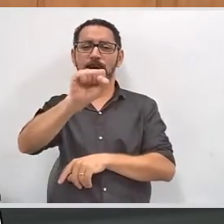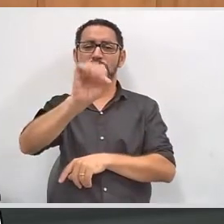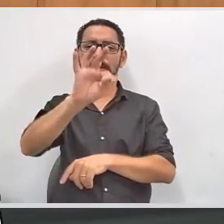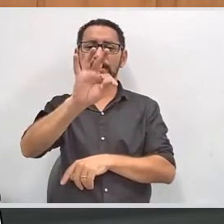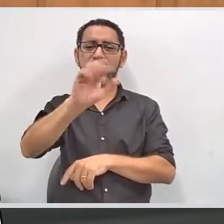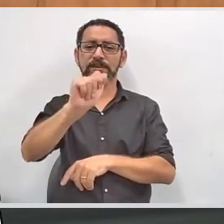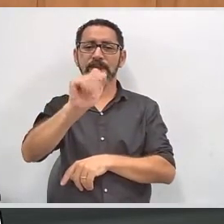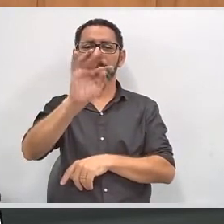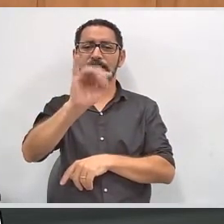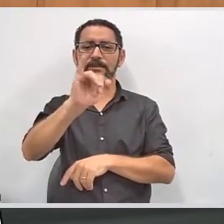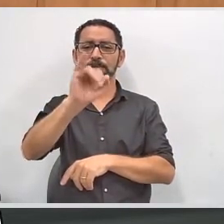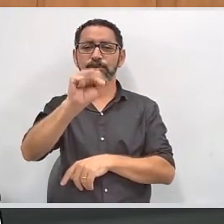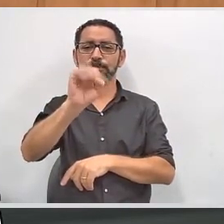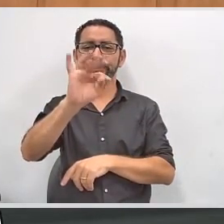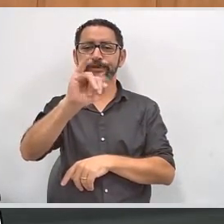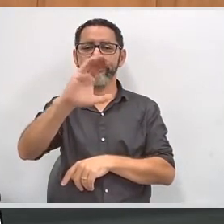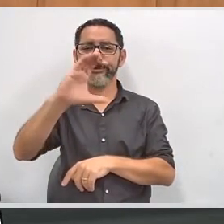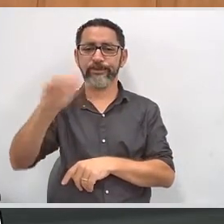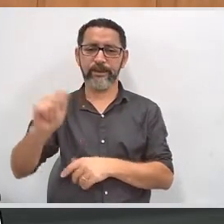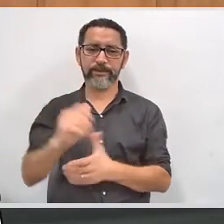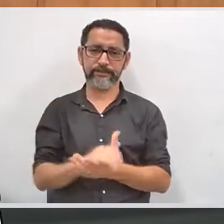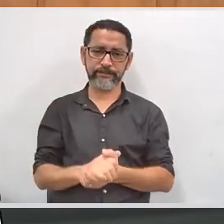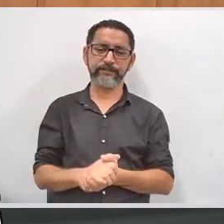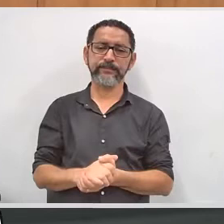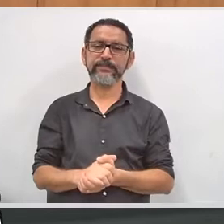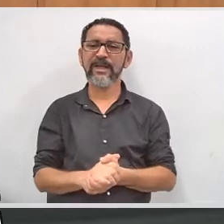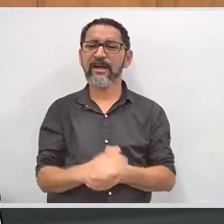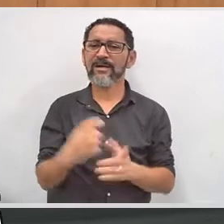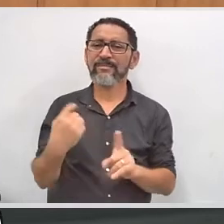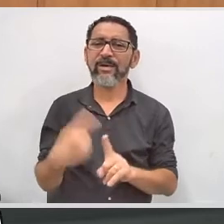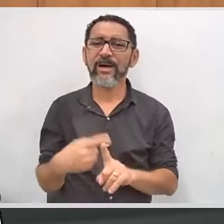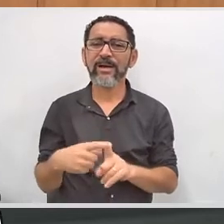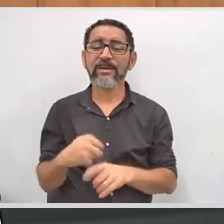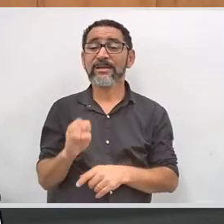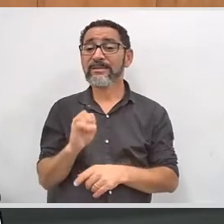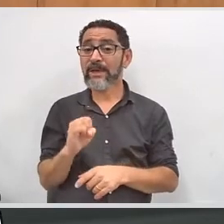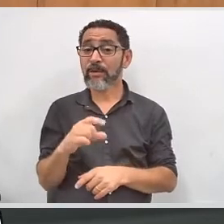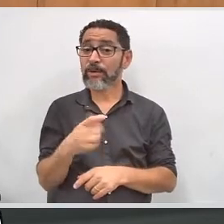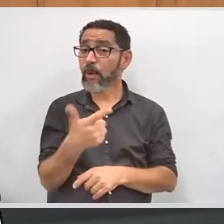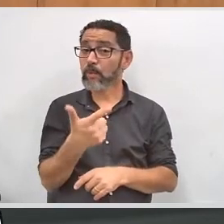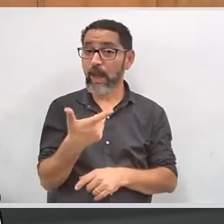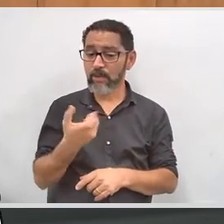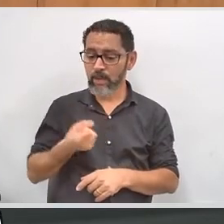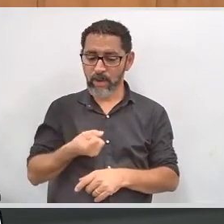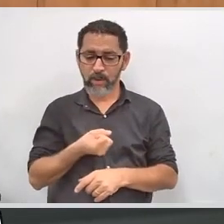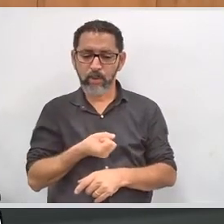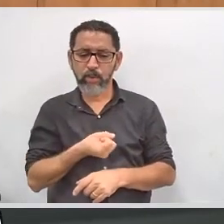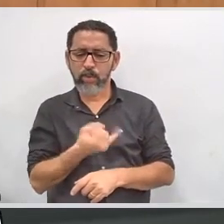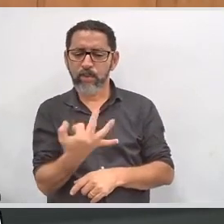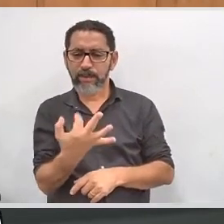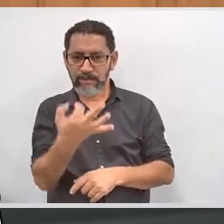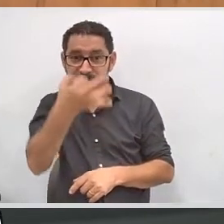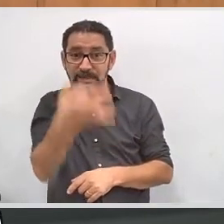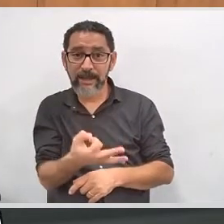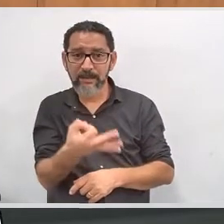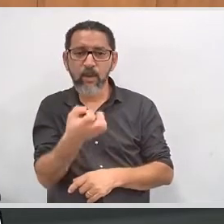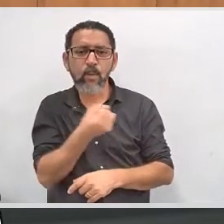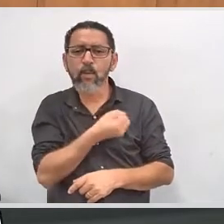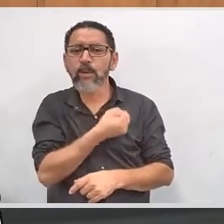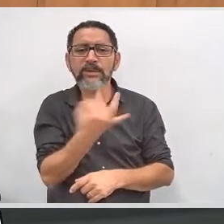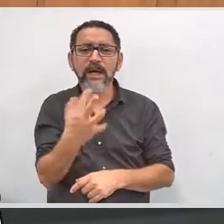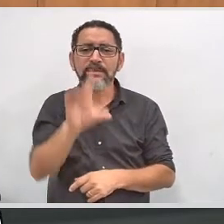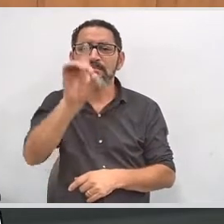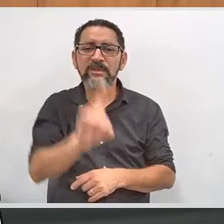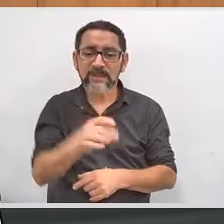da justiça eleitoral. Sem os números podemos fazer menos nesse processo de acessibilidade.